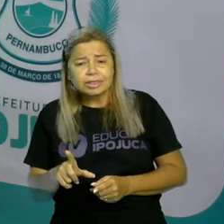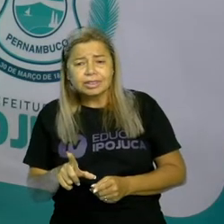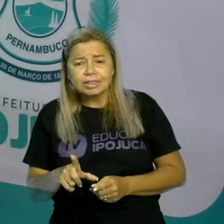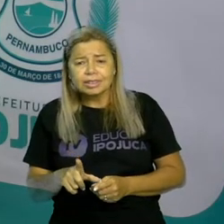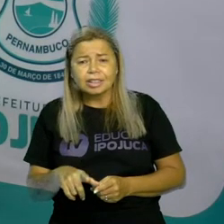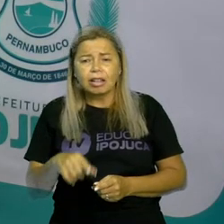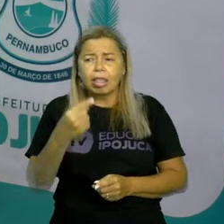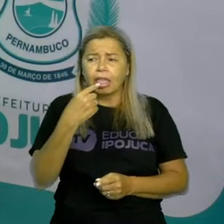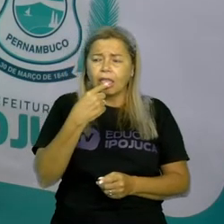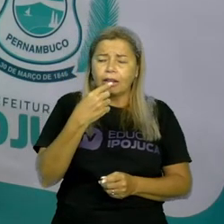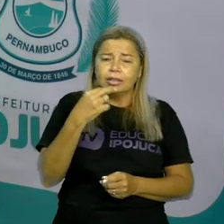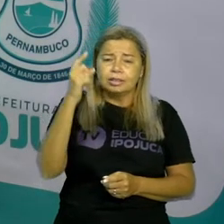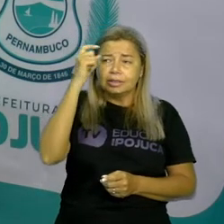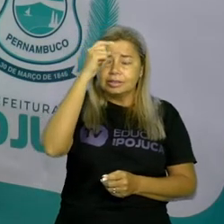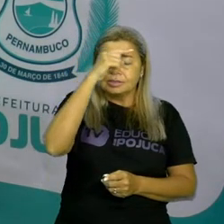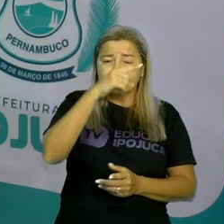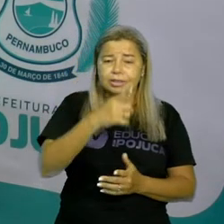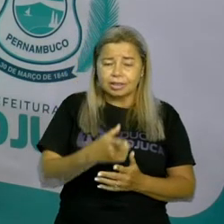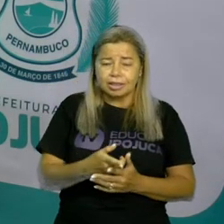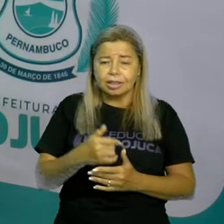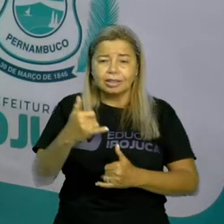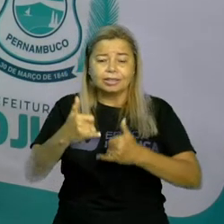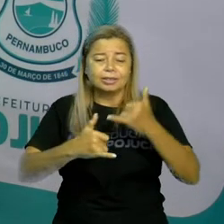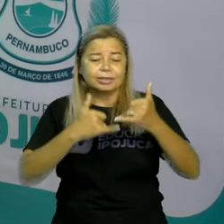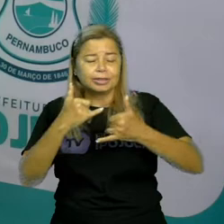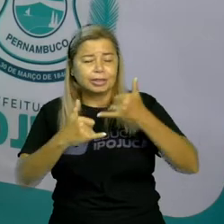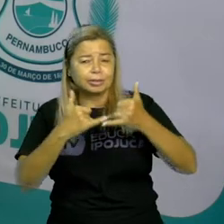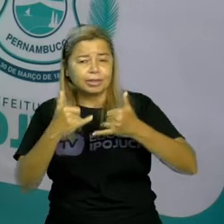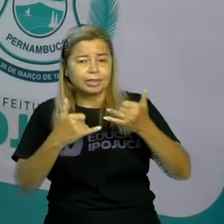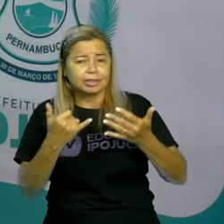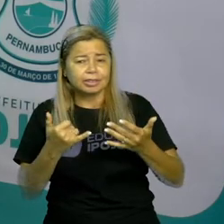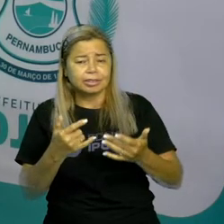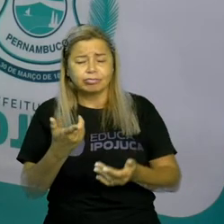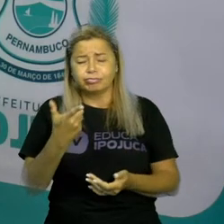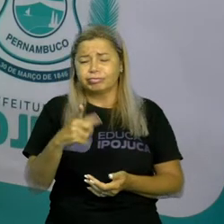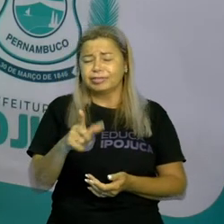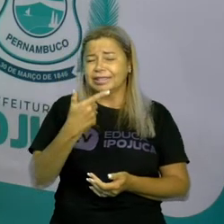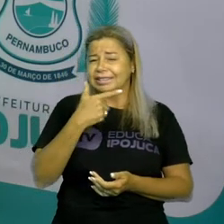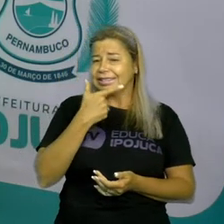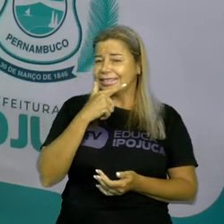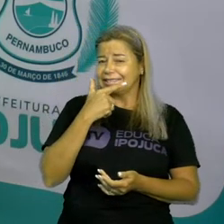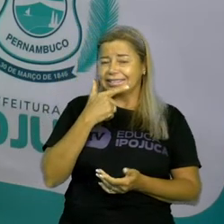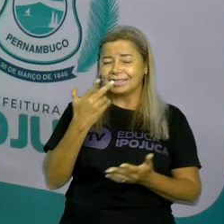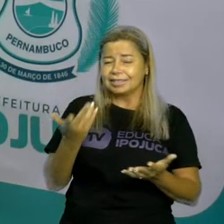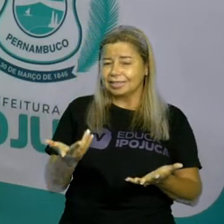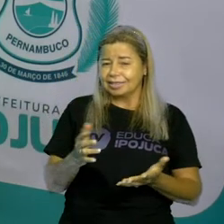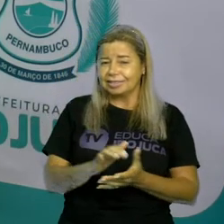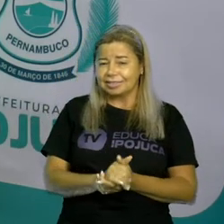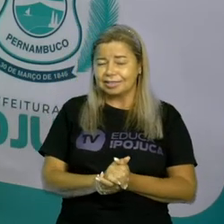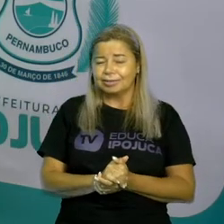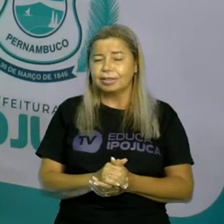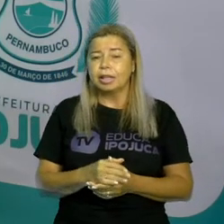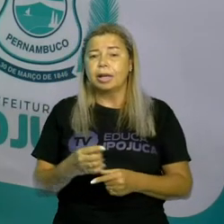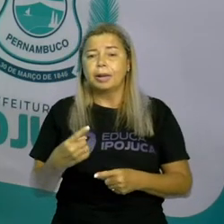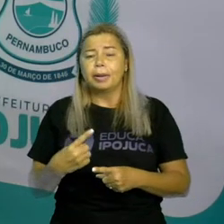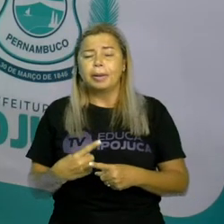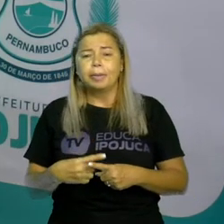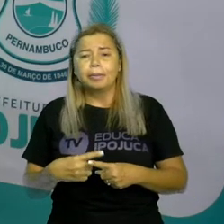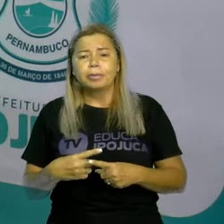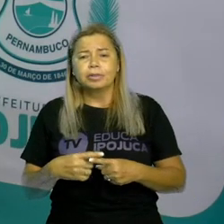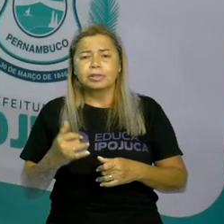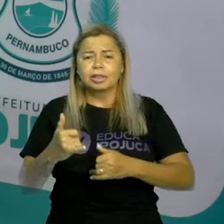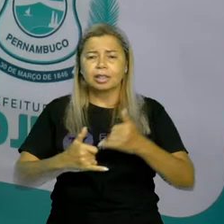pronúncia e na brincadeira, não vai ter graça. Porque a brincadeira nos